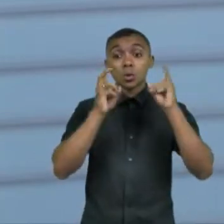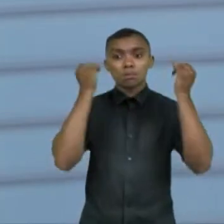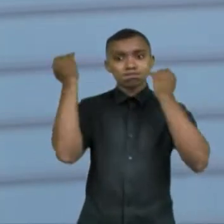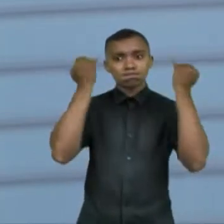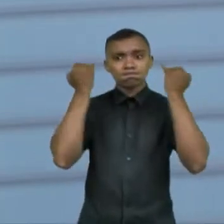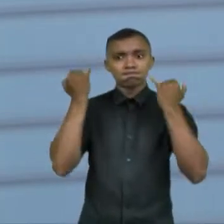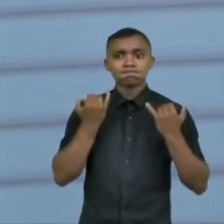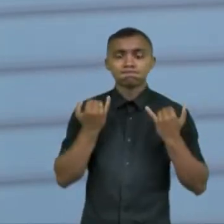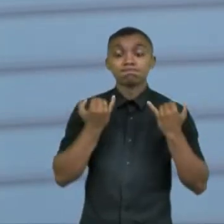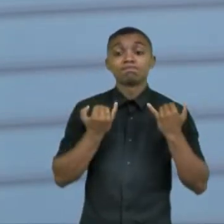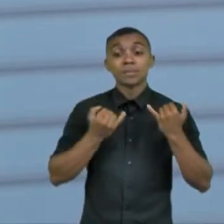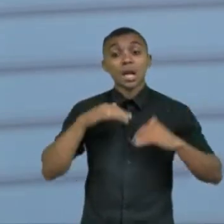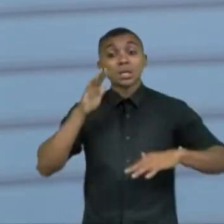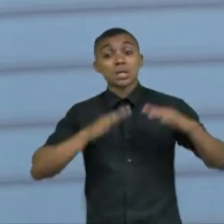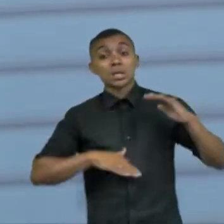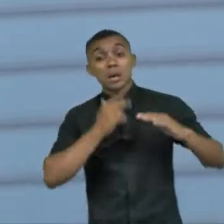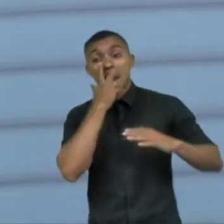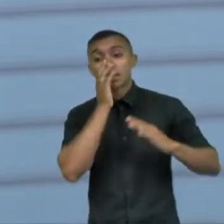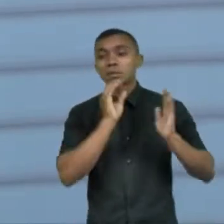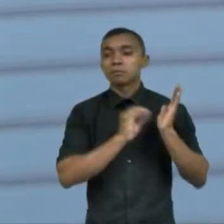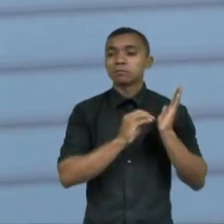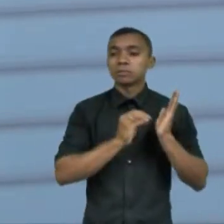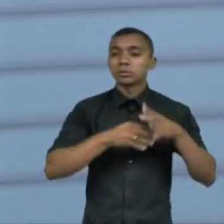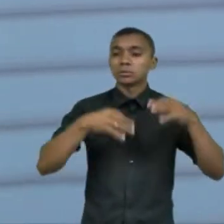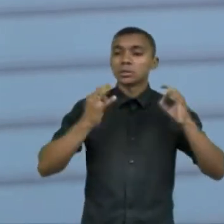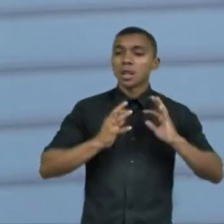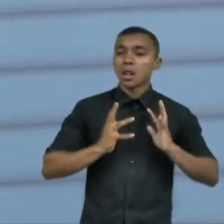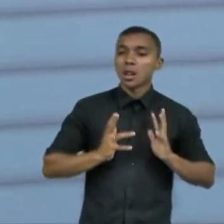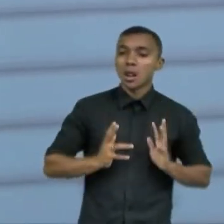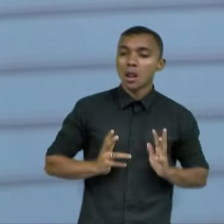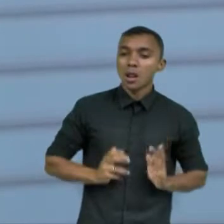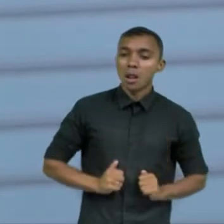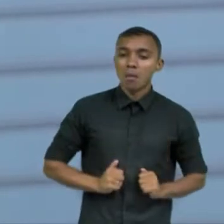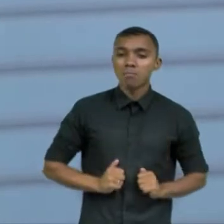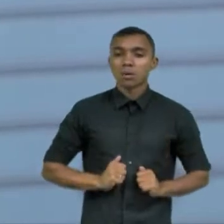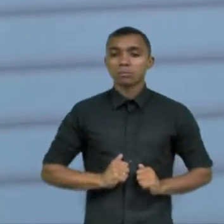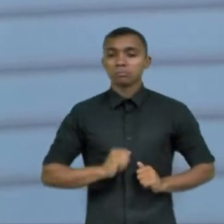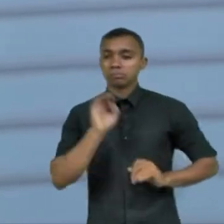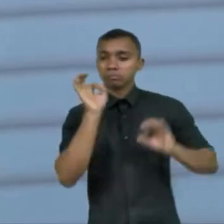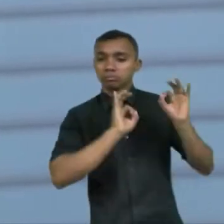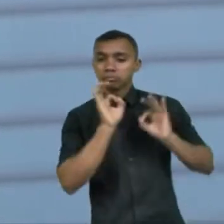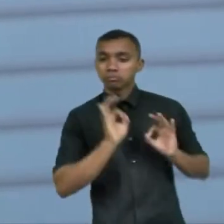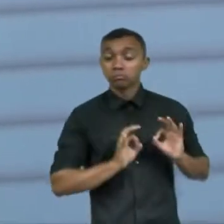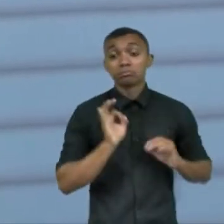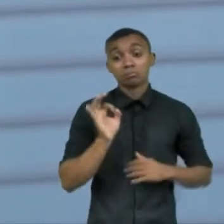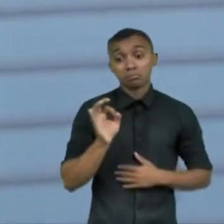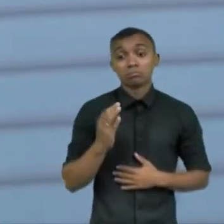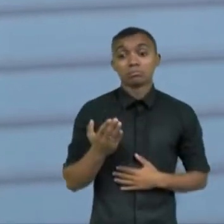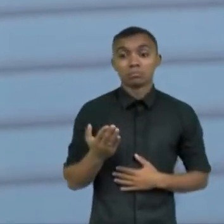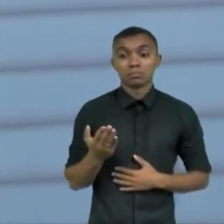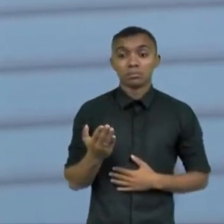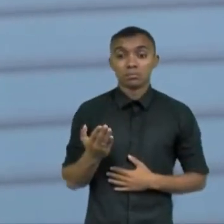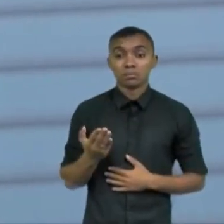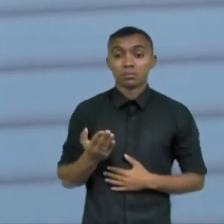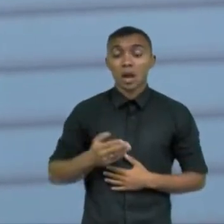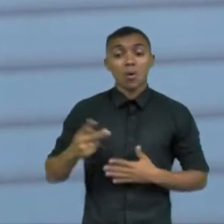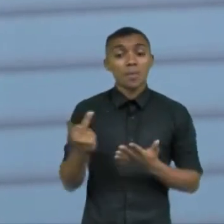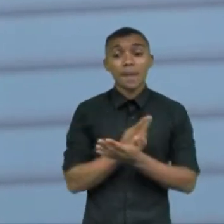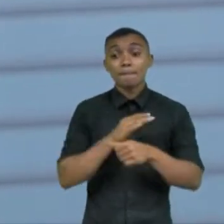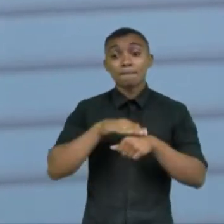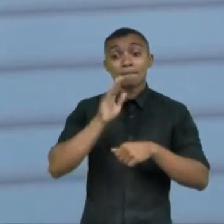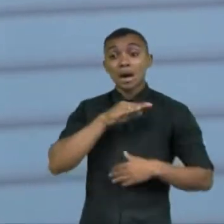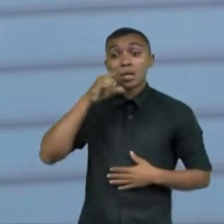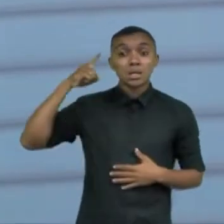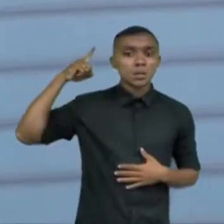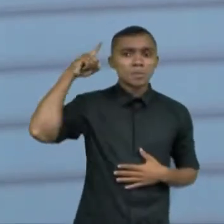vezes não são passadas da maneira devida e acaba trazendo outras dificuldades